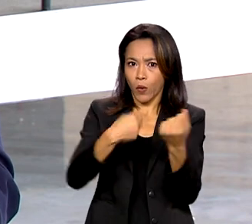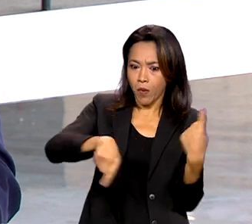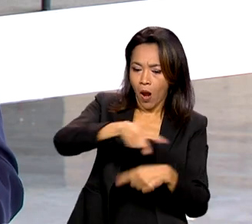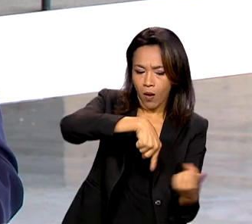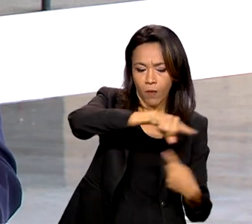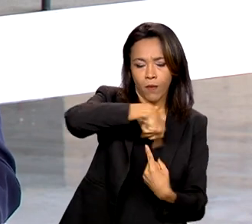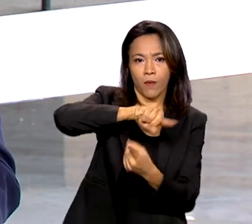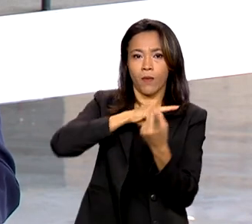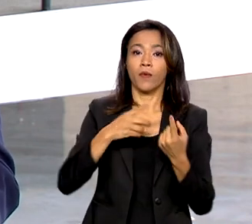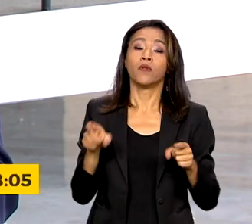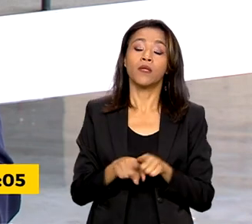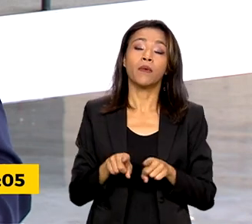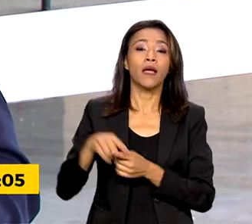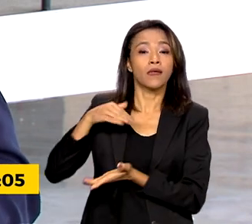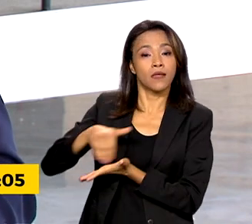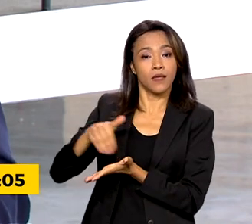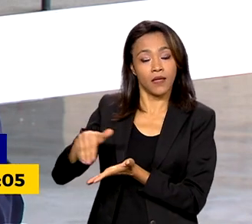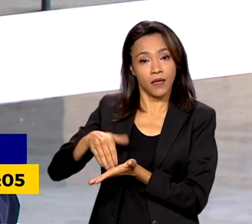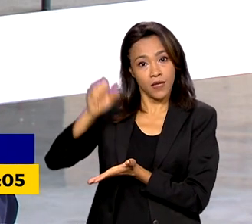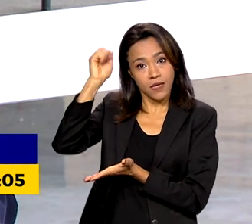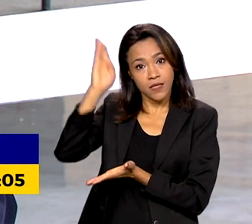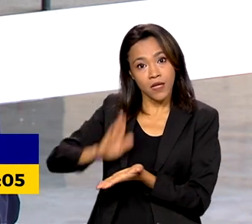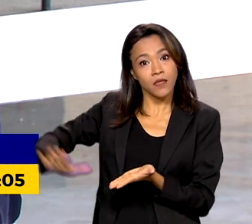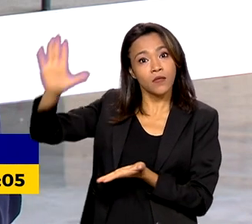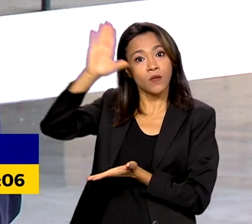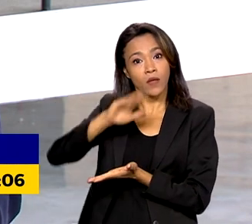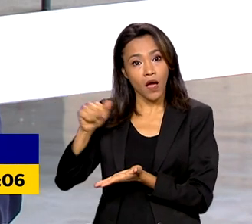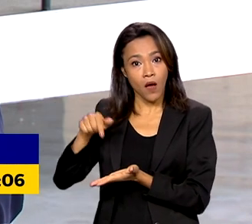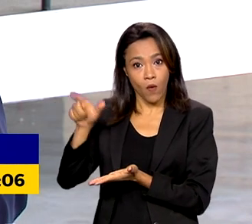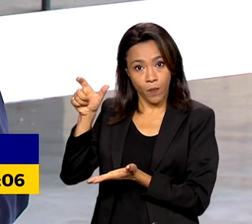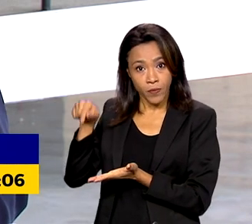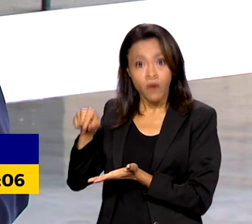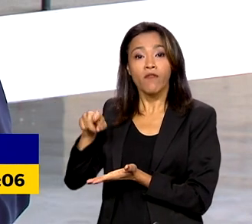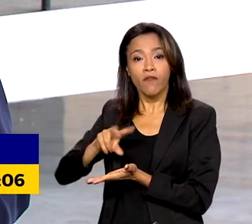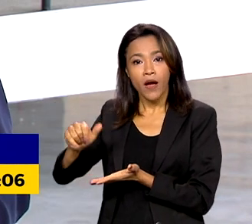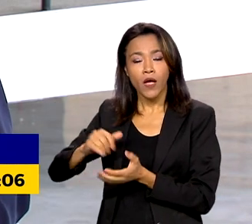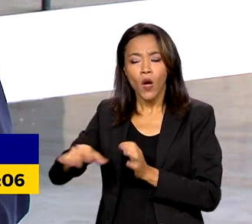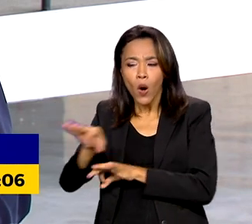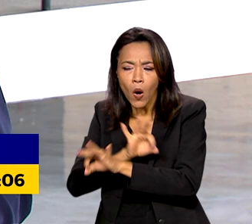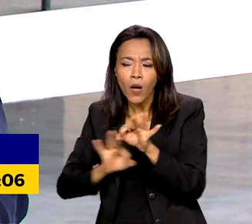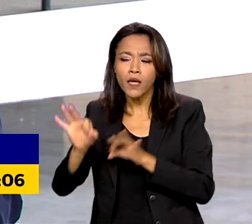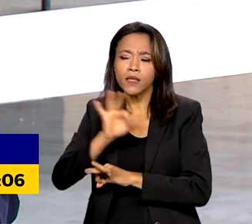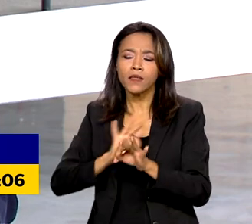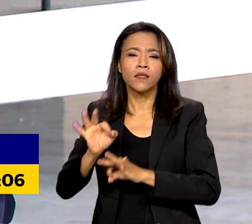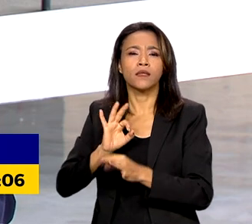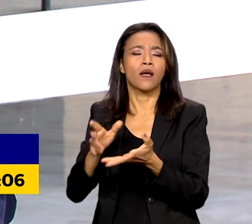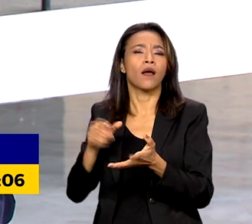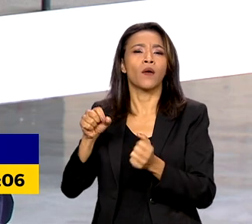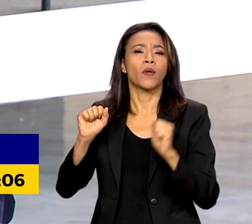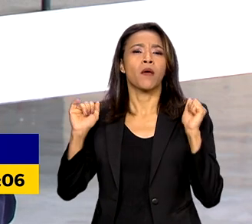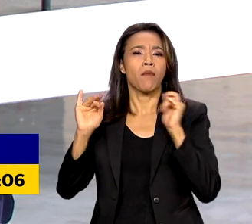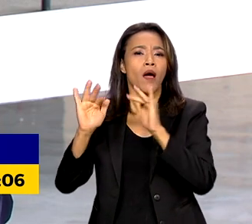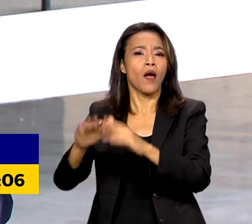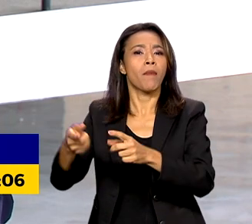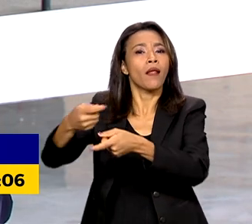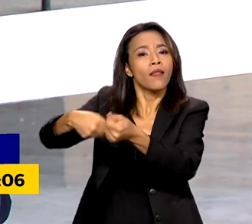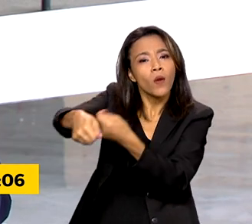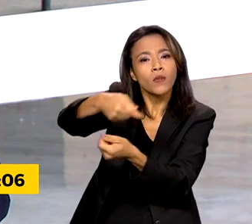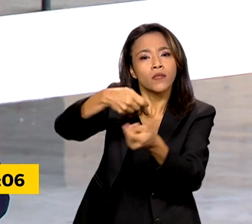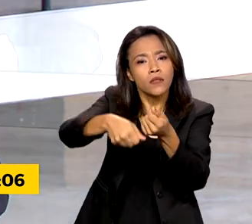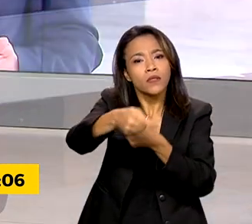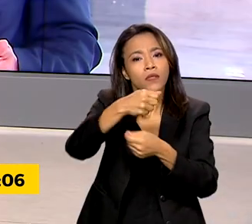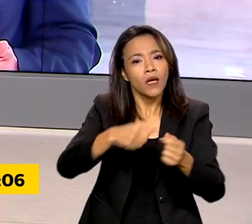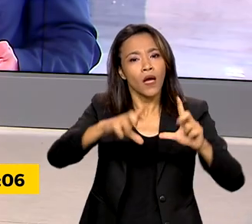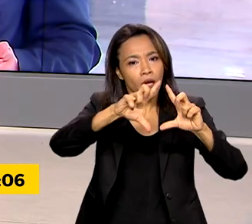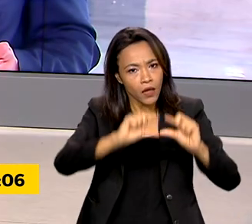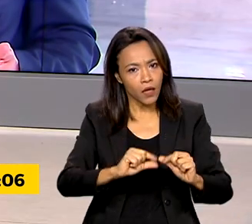Nacional do Consumidor deve organizar periodicamente mutirões para a renegociação de dívidas. Eu volto com você, Vanessa.